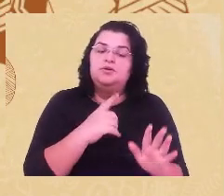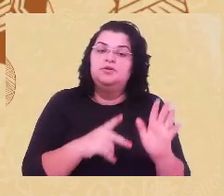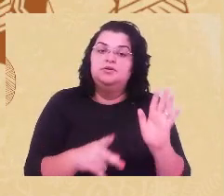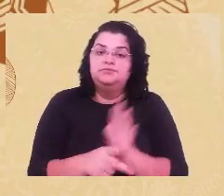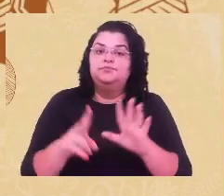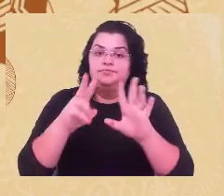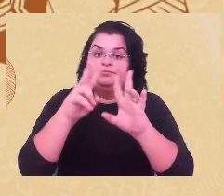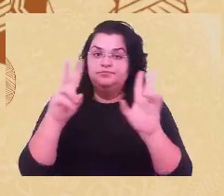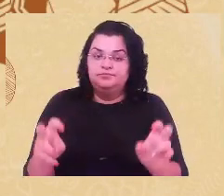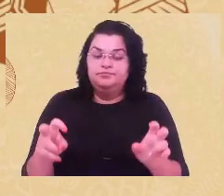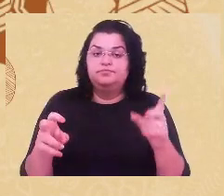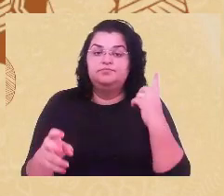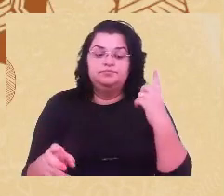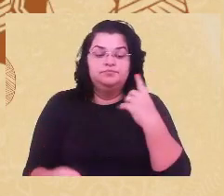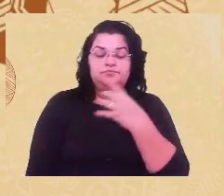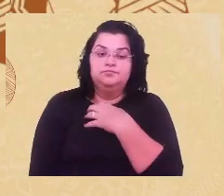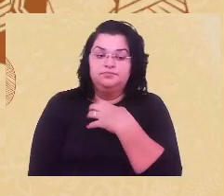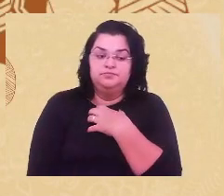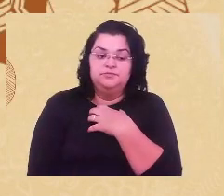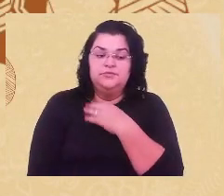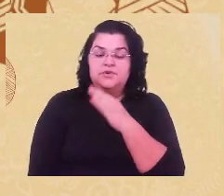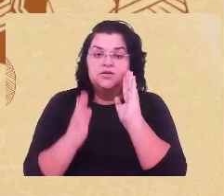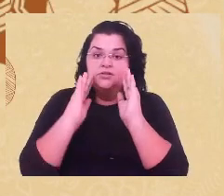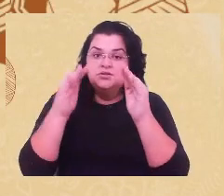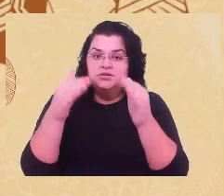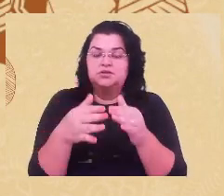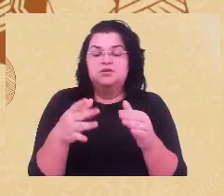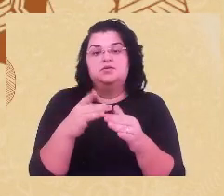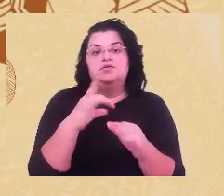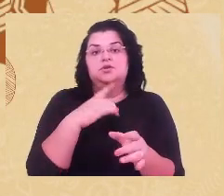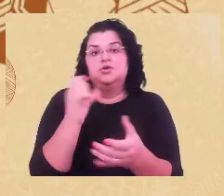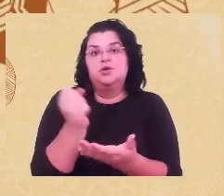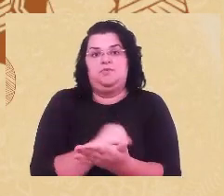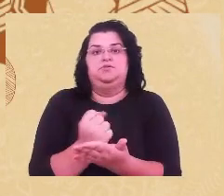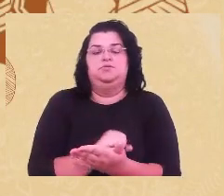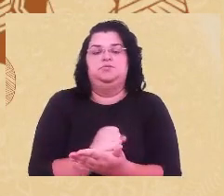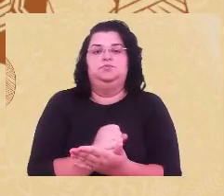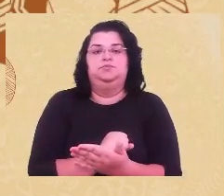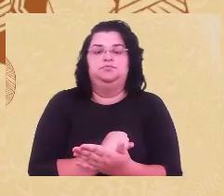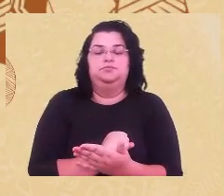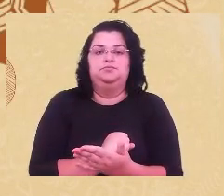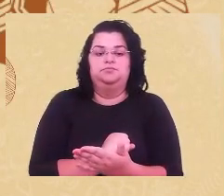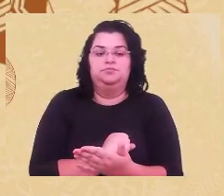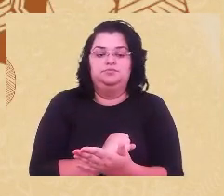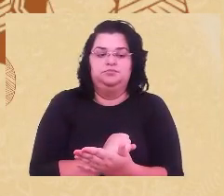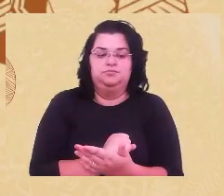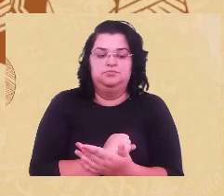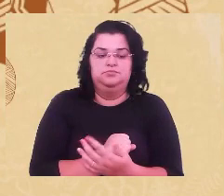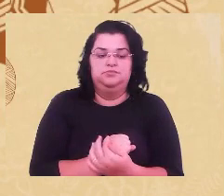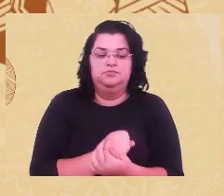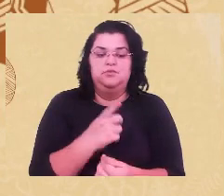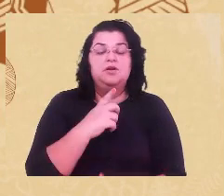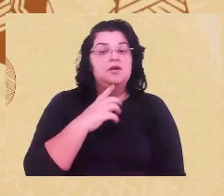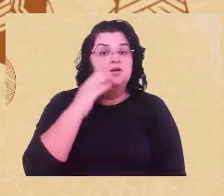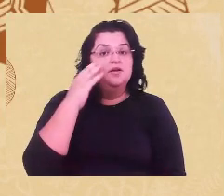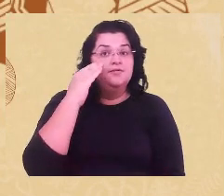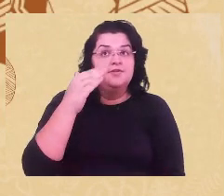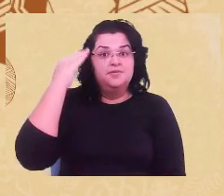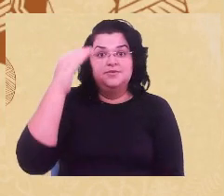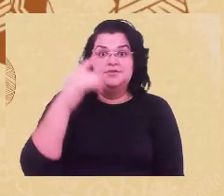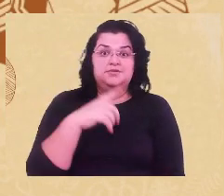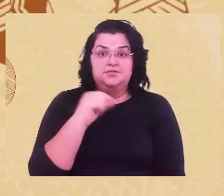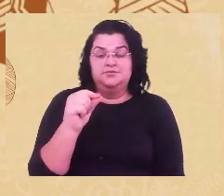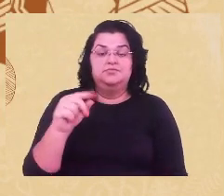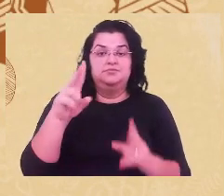veja, como aspectos centrais de dominação. Então, ele tem que chamar... Evidentemente, ele aborda a dimensão de